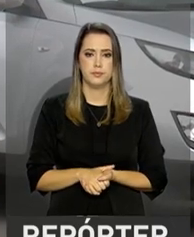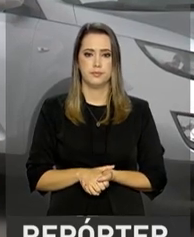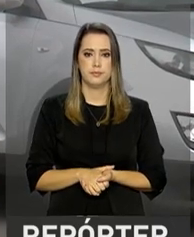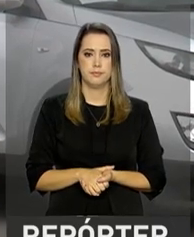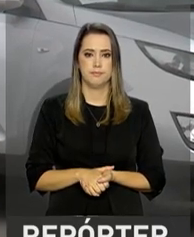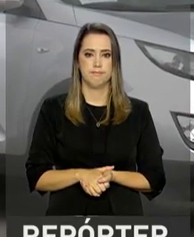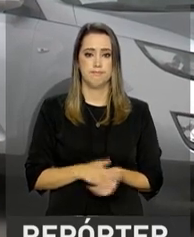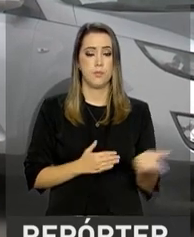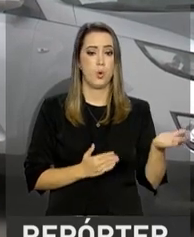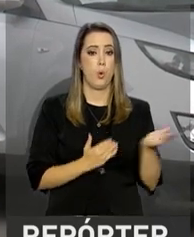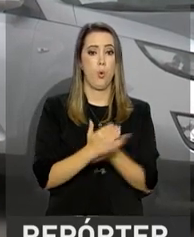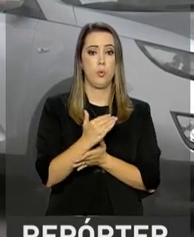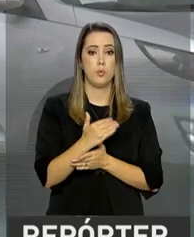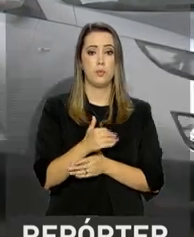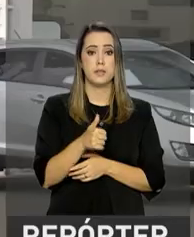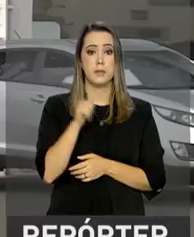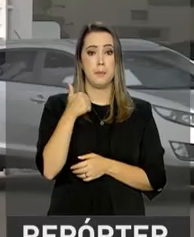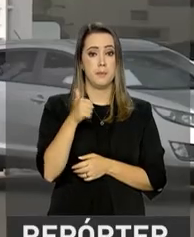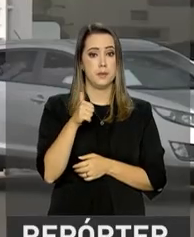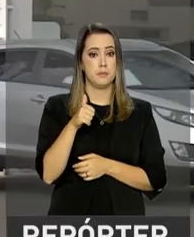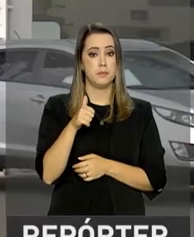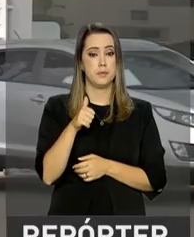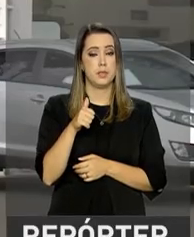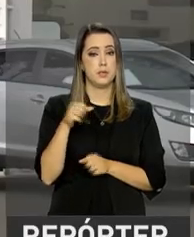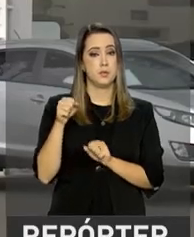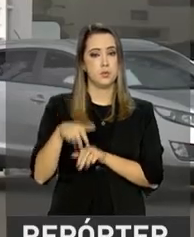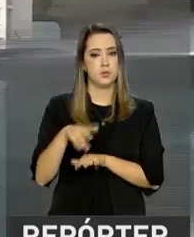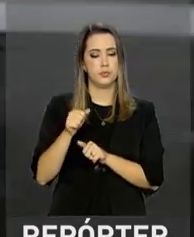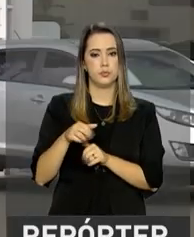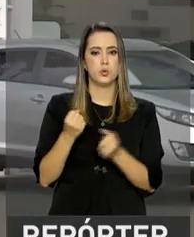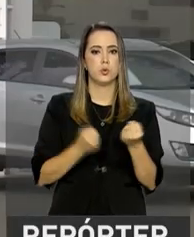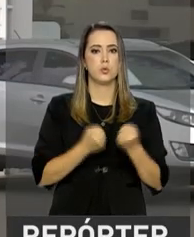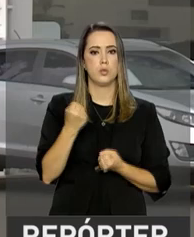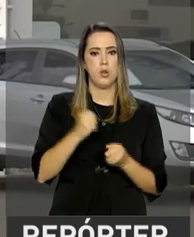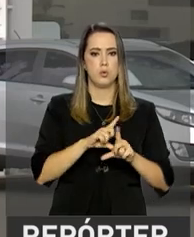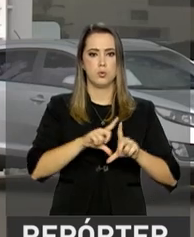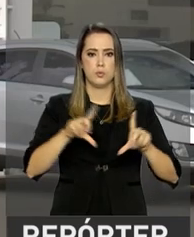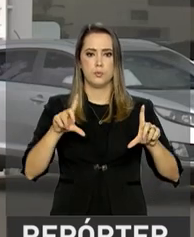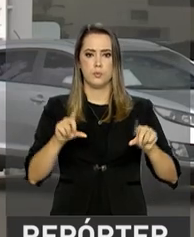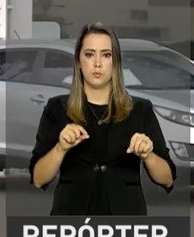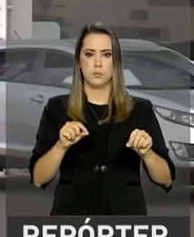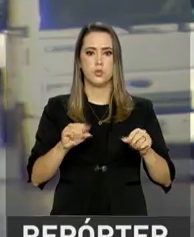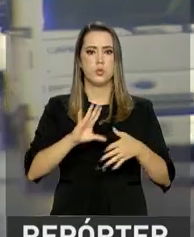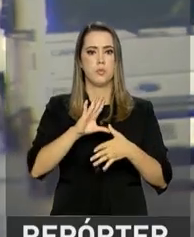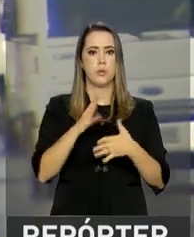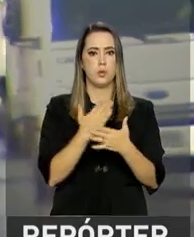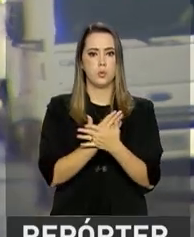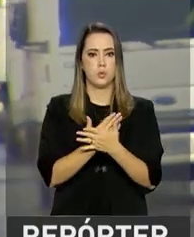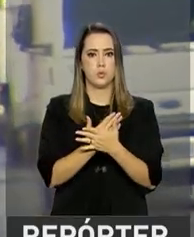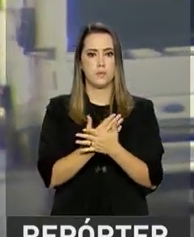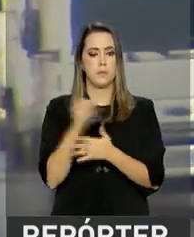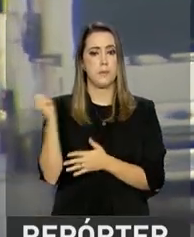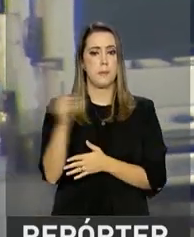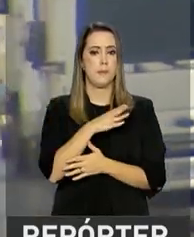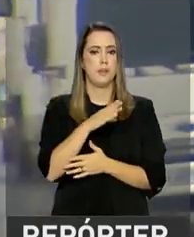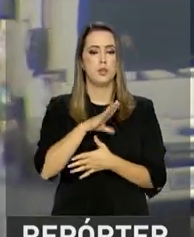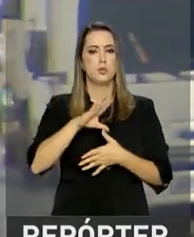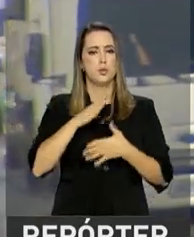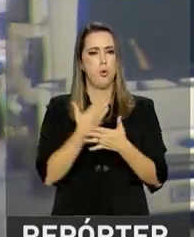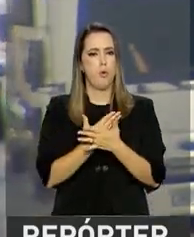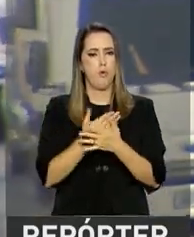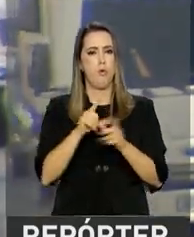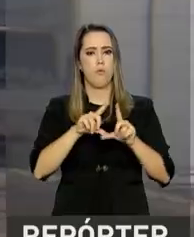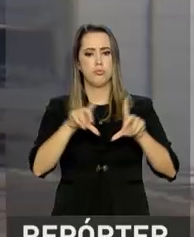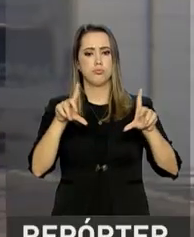A partir de 1º de setembro, os carros sairão das concessionárias emplacados no padrão do Mercosul. O novo modelo é mais